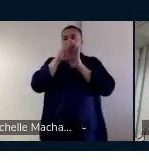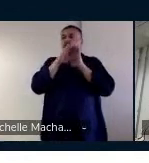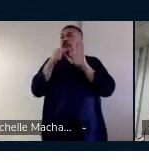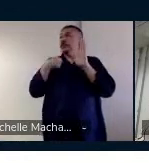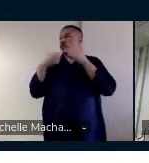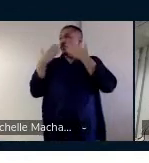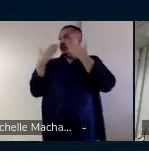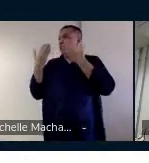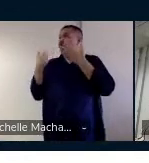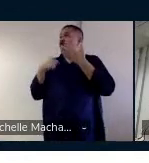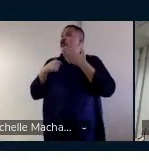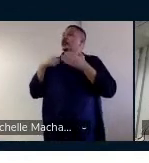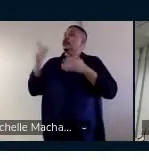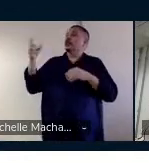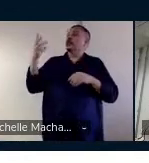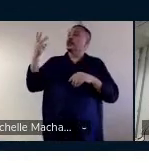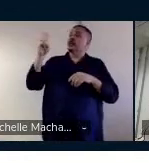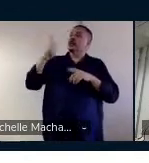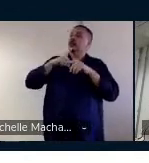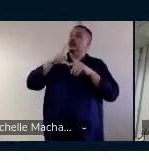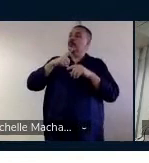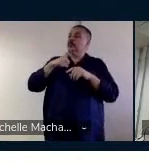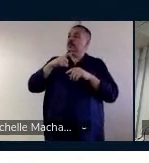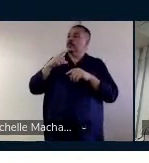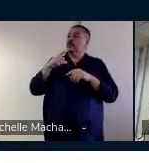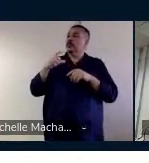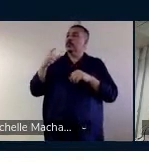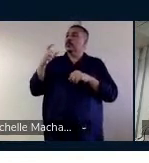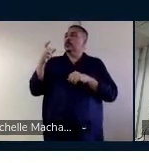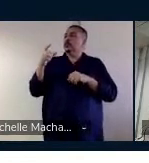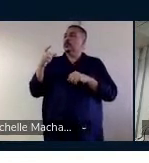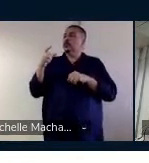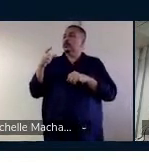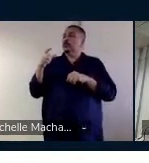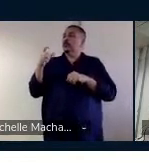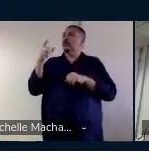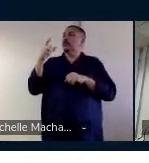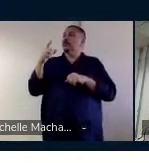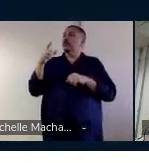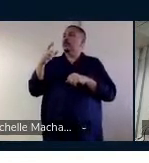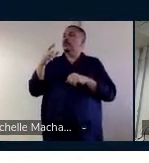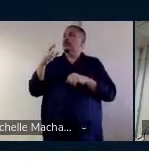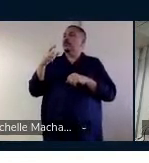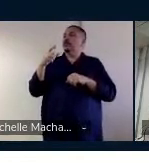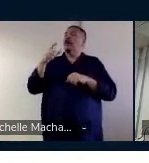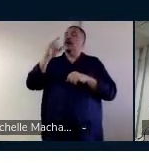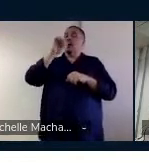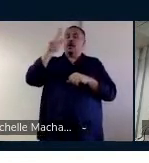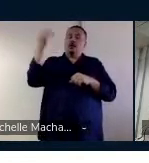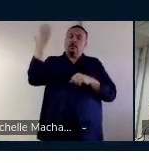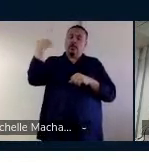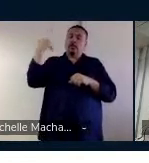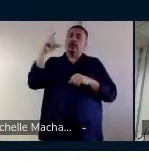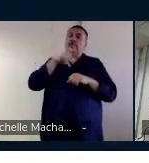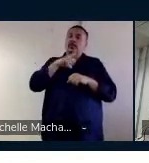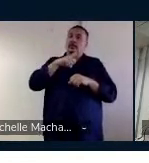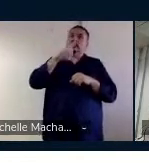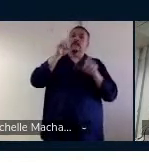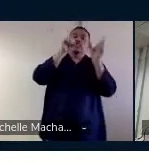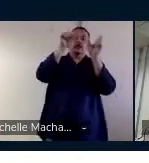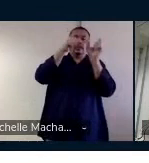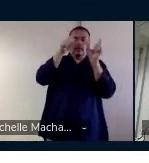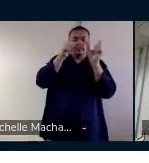segunda aula, ele estava retomando esse conceito. Então, na aula passada, a gente aprendeu que a derivação é uma forma de criar palavras.